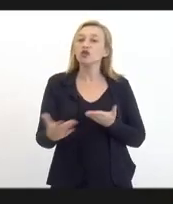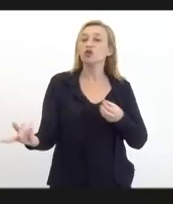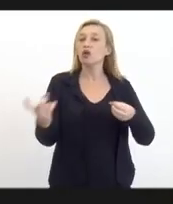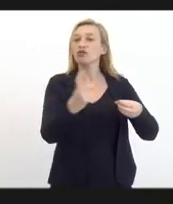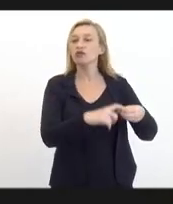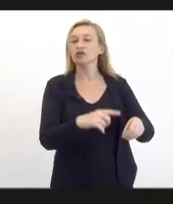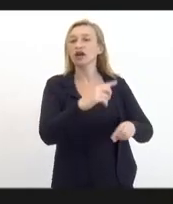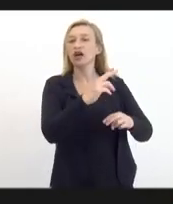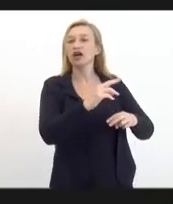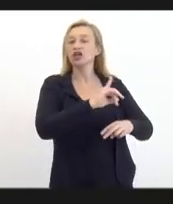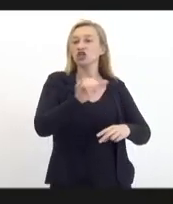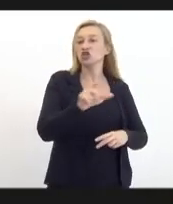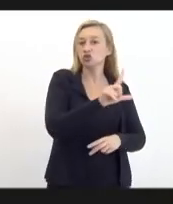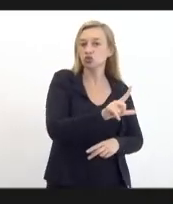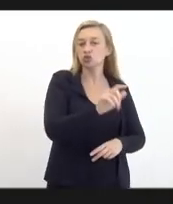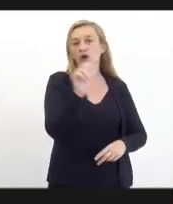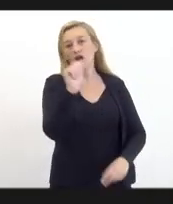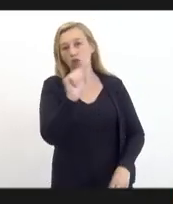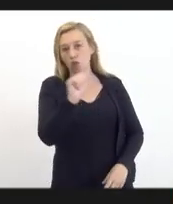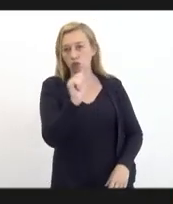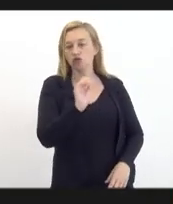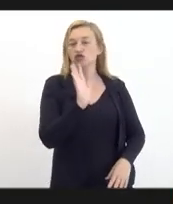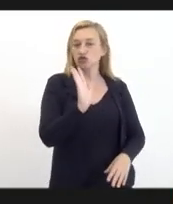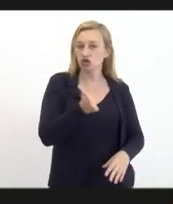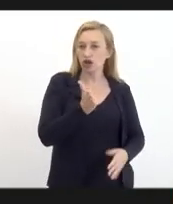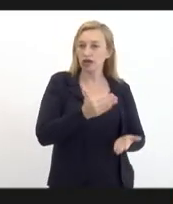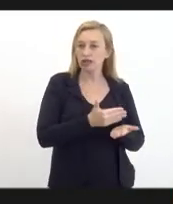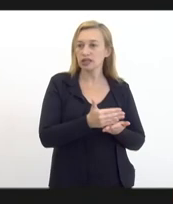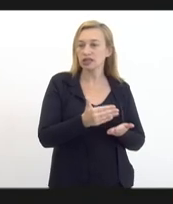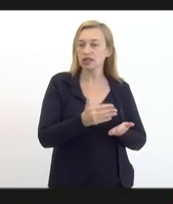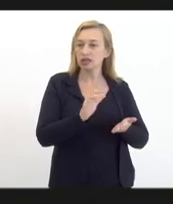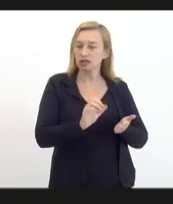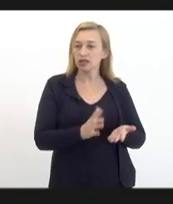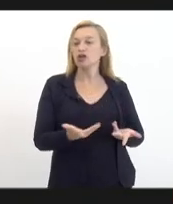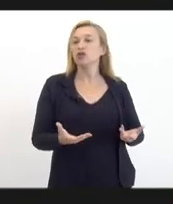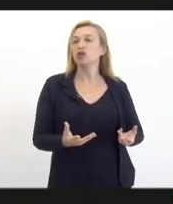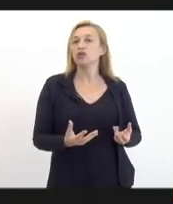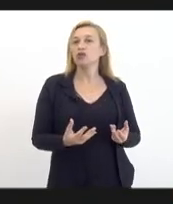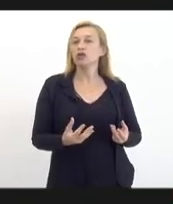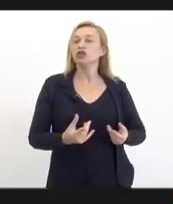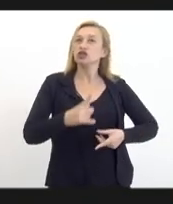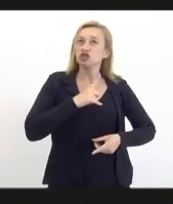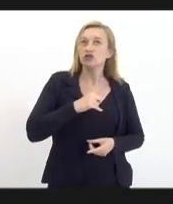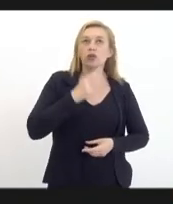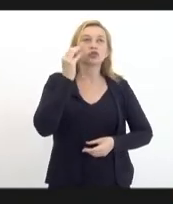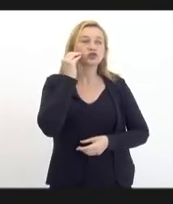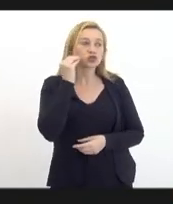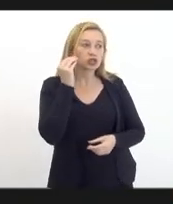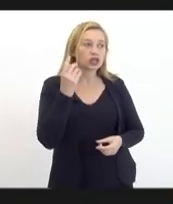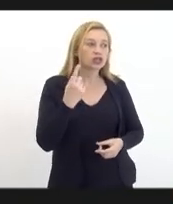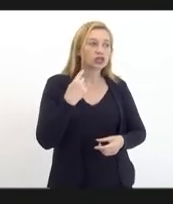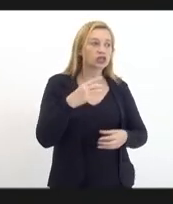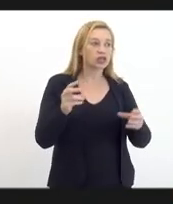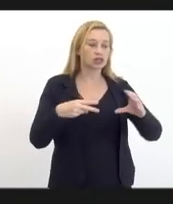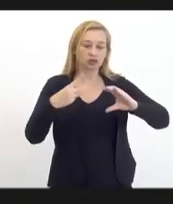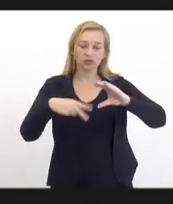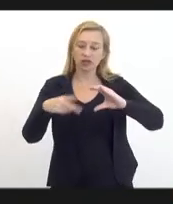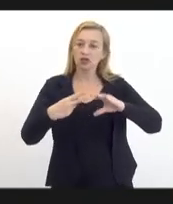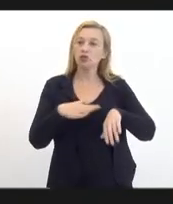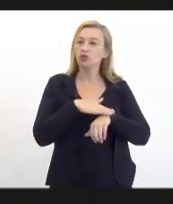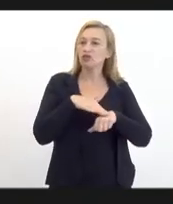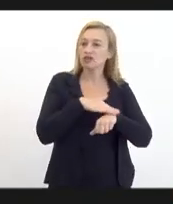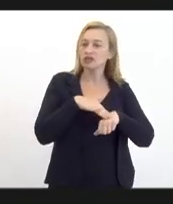em julho, julho, agosto, em agosto já consolida essa recuperação. Tive a oportunidade de estar na Câmara dos Vereadores falando